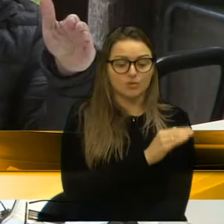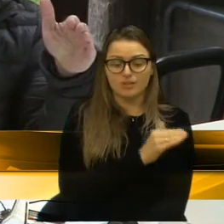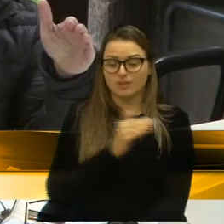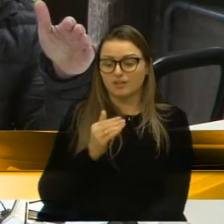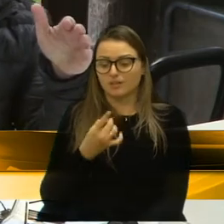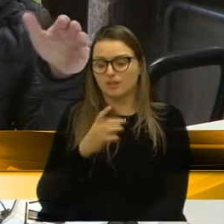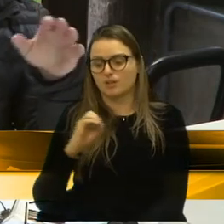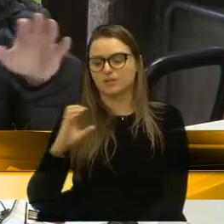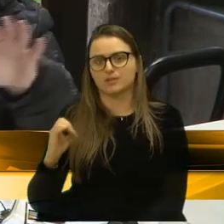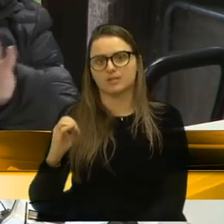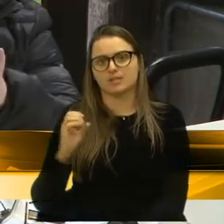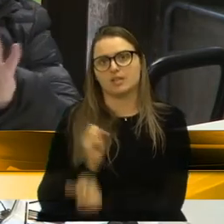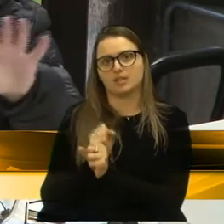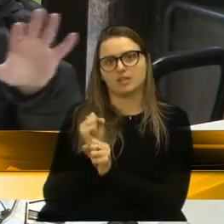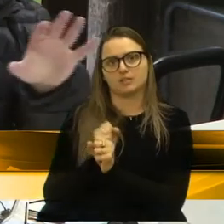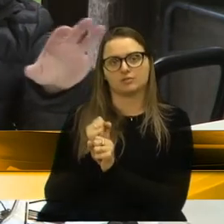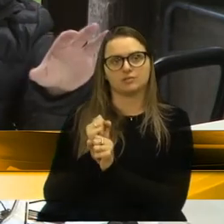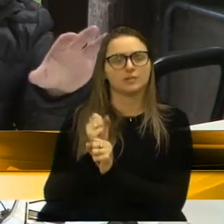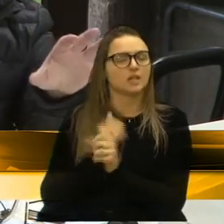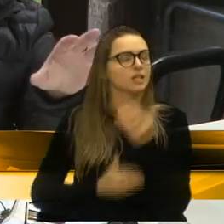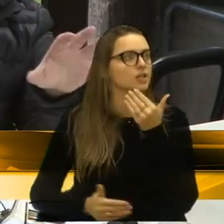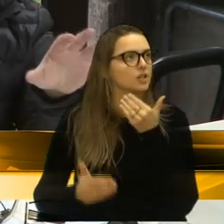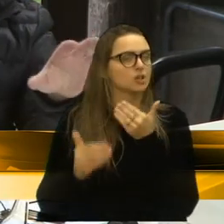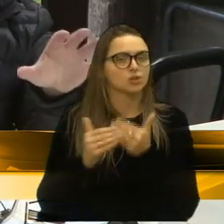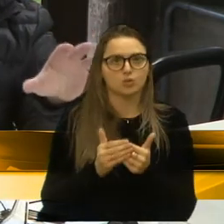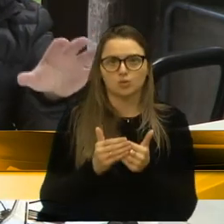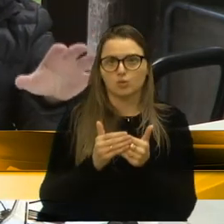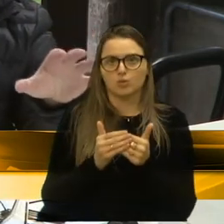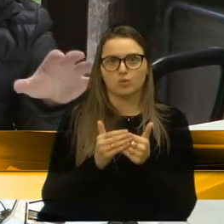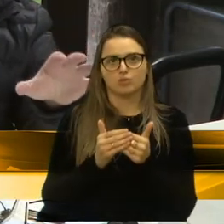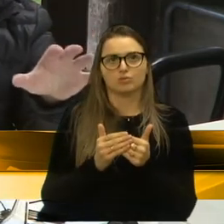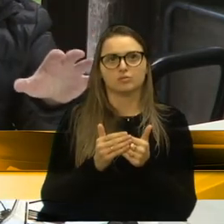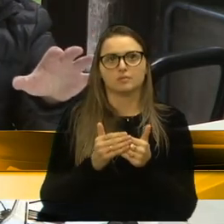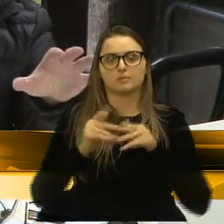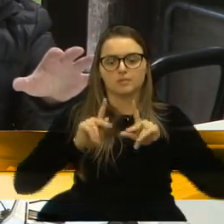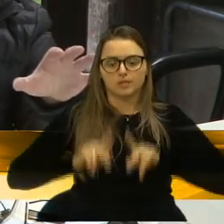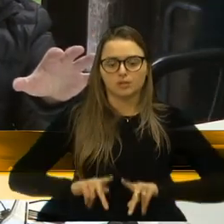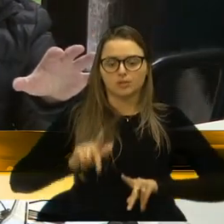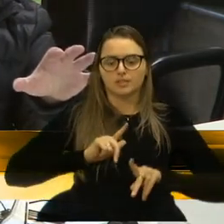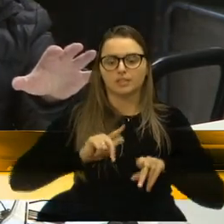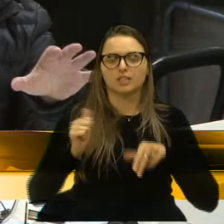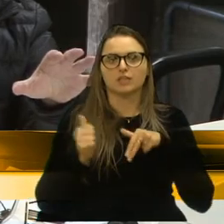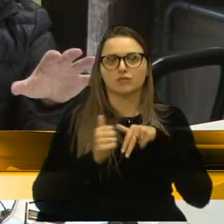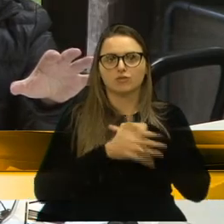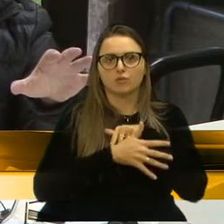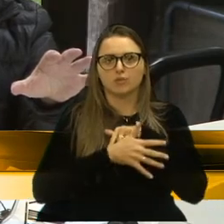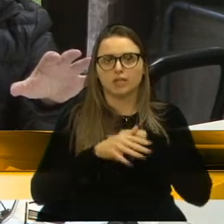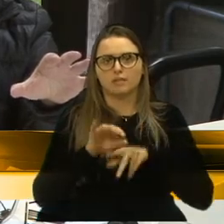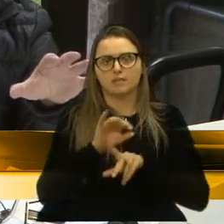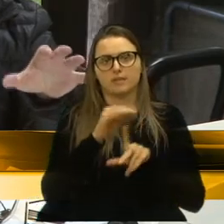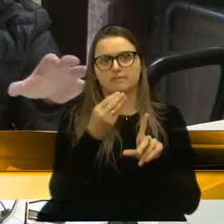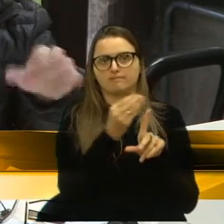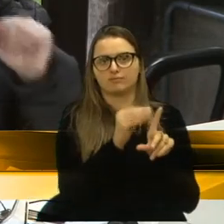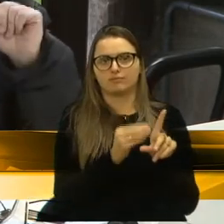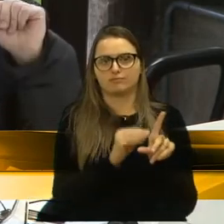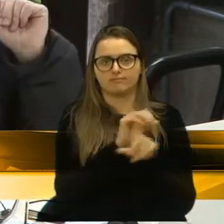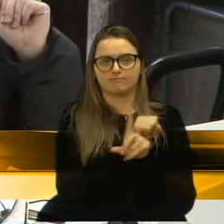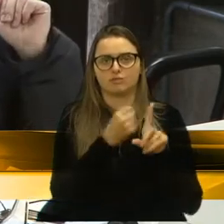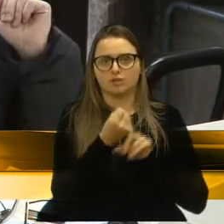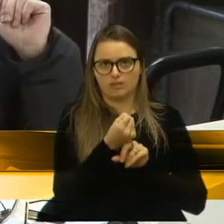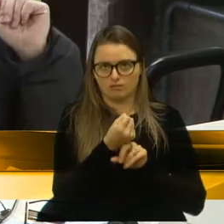vereadora Denise? Ele atinge a todas as camadas de pessoas que estão em vulnerabilidade aqui no município. Então,